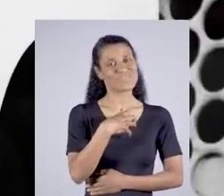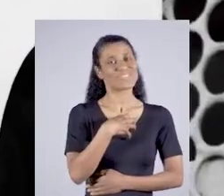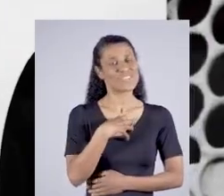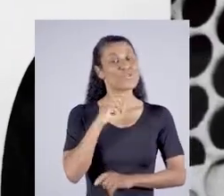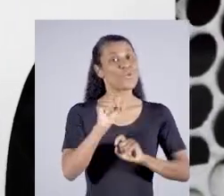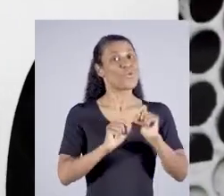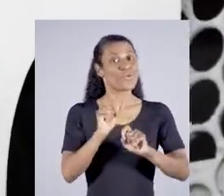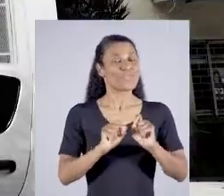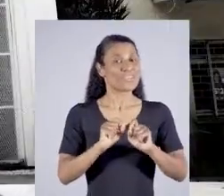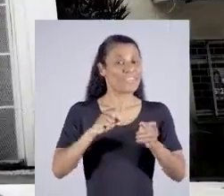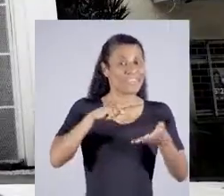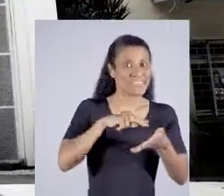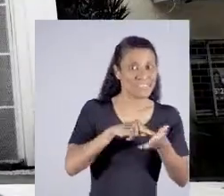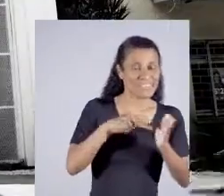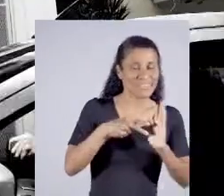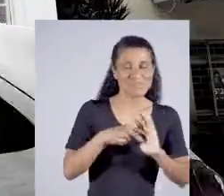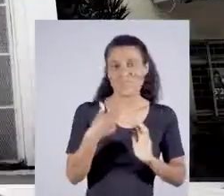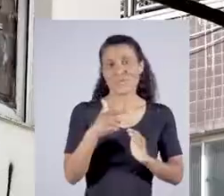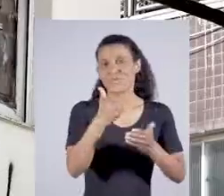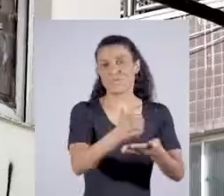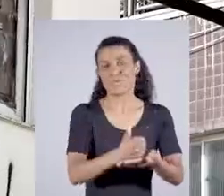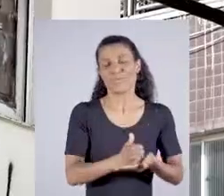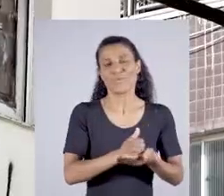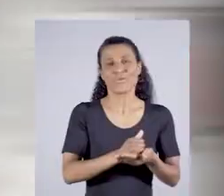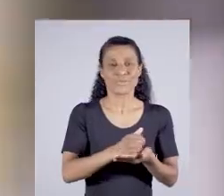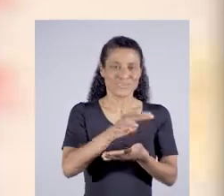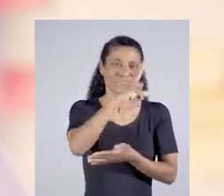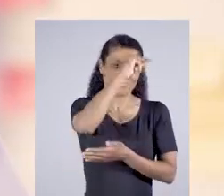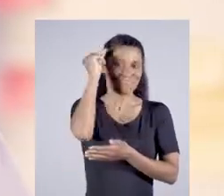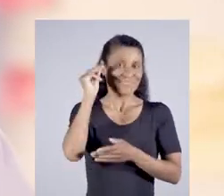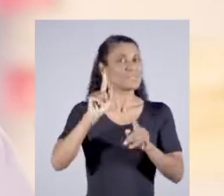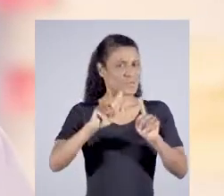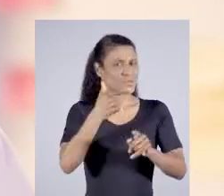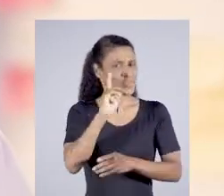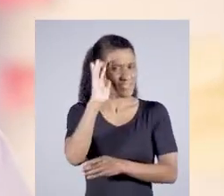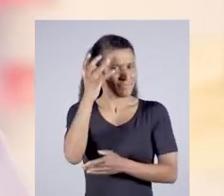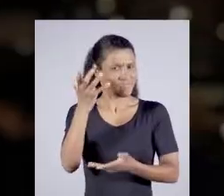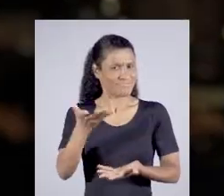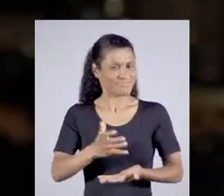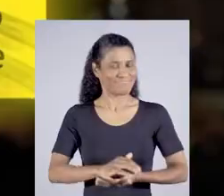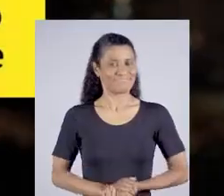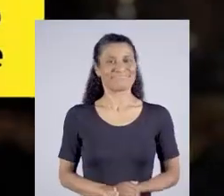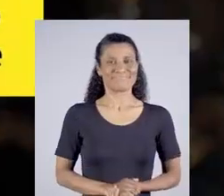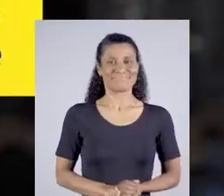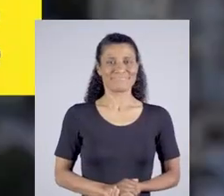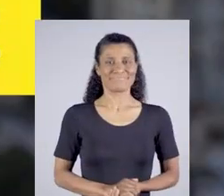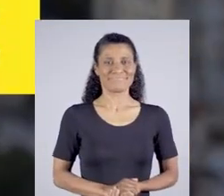o que enfrentar essa crise sem nenhum apoio da prefeitura. Mas isso tem solução.